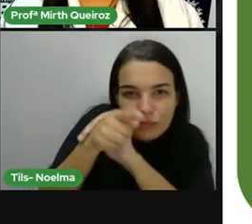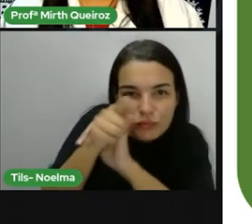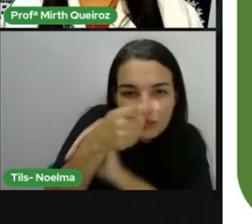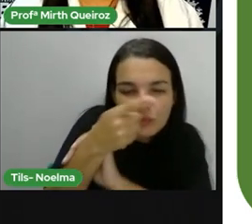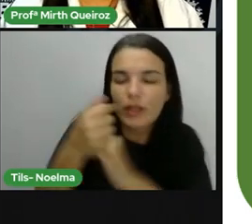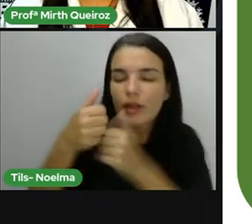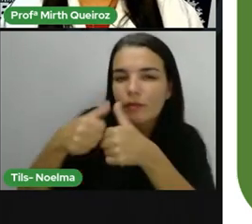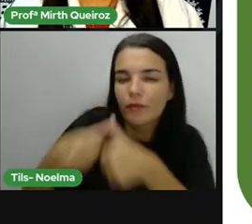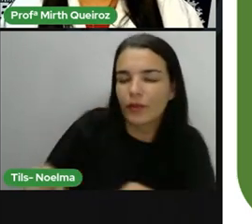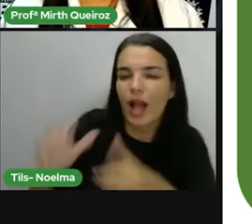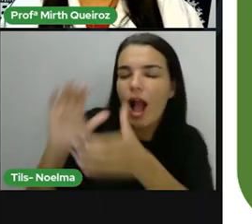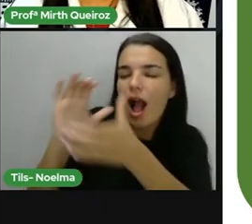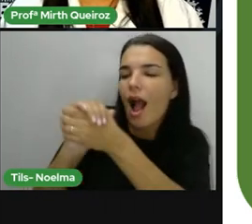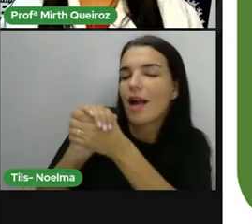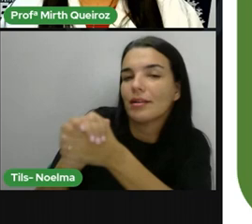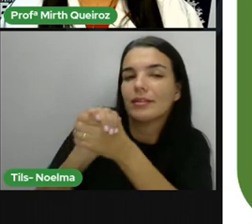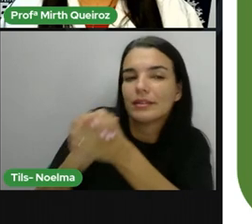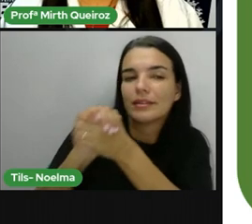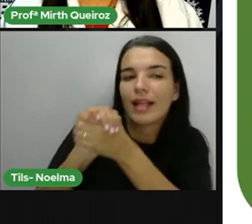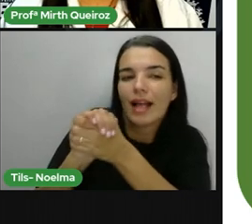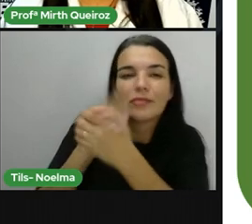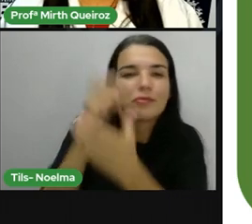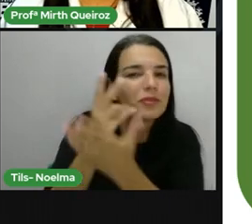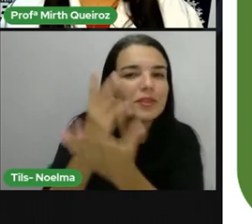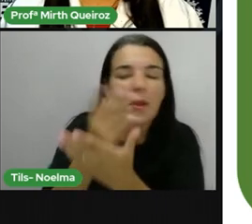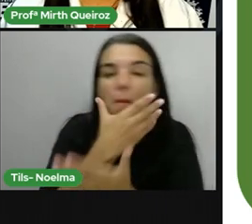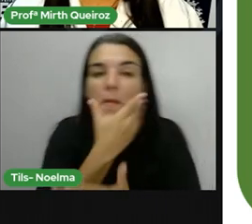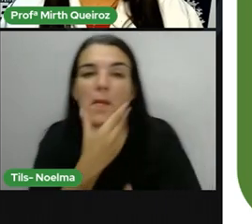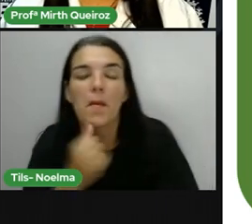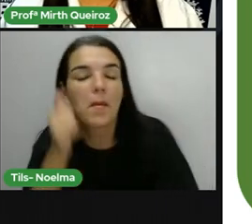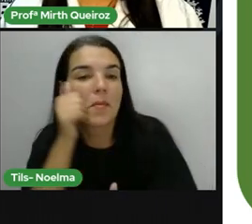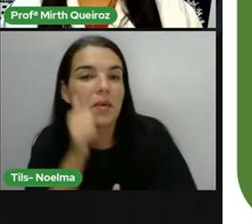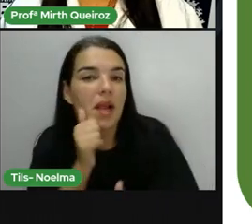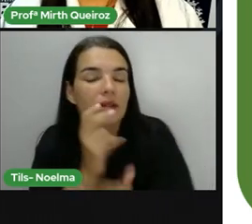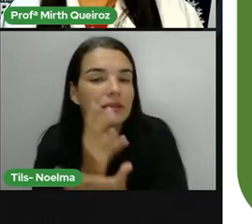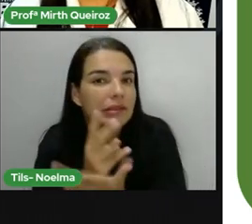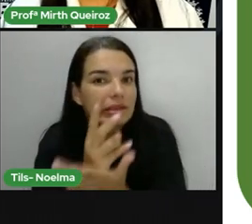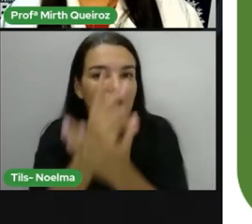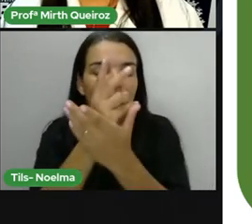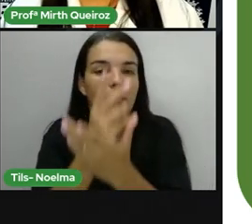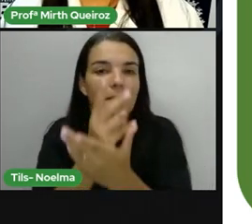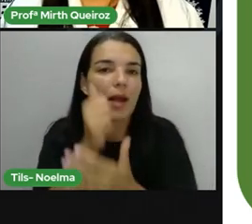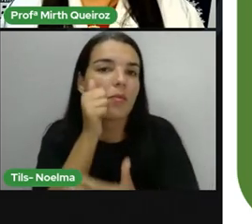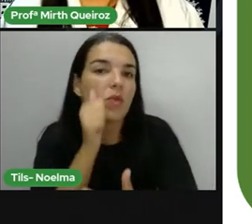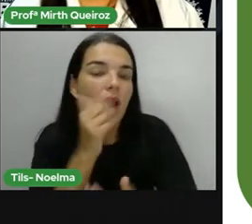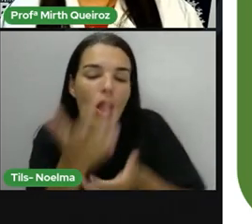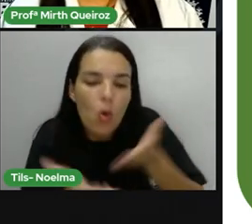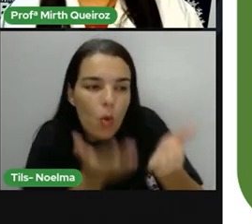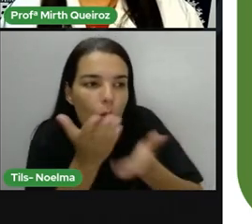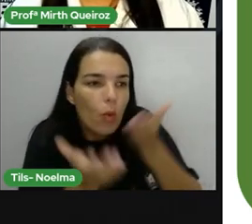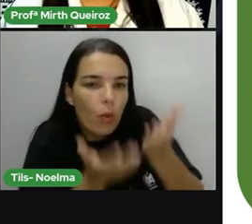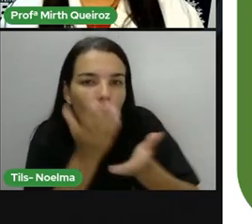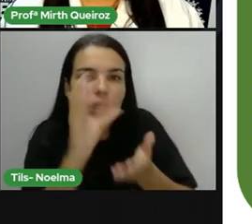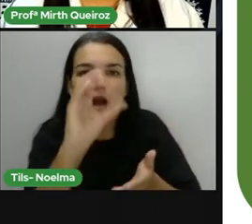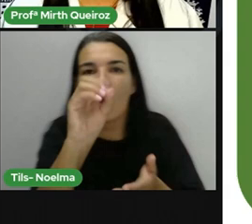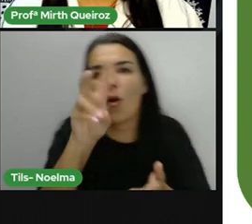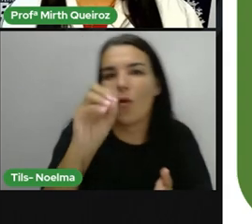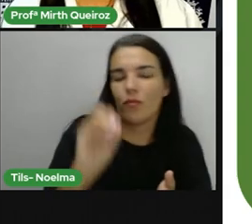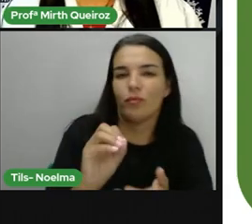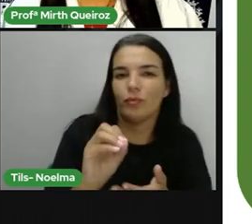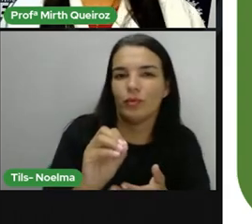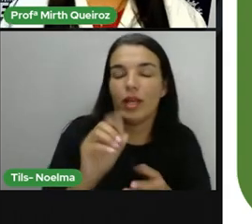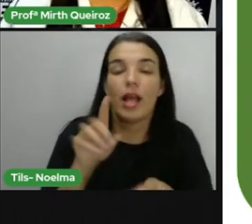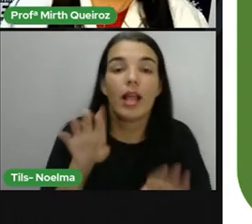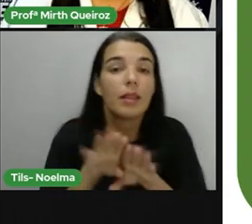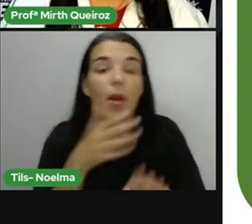casal passa toda a vida junto, sendo a fêmea responsável por chocar os ovos e o macho pela alimentação